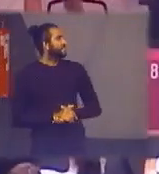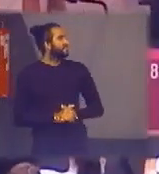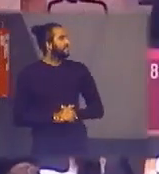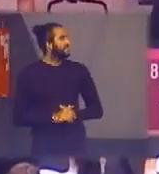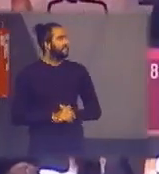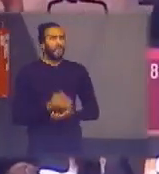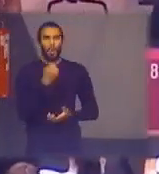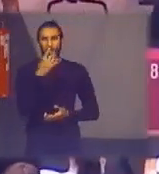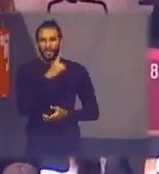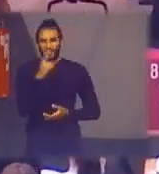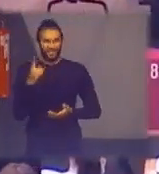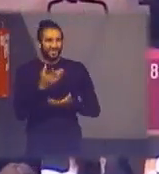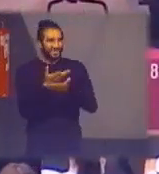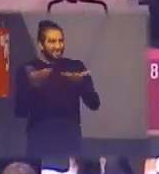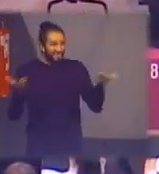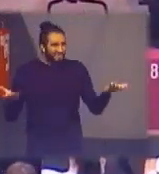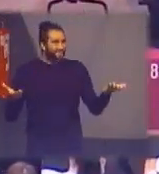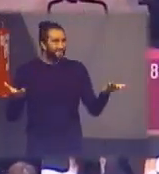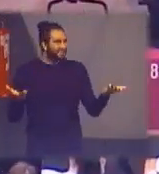bom dia a todos